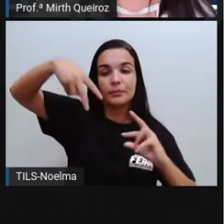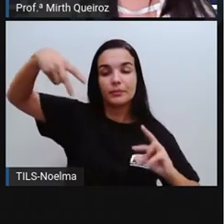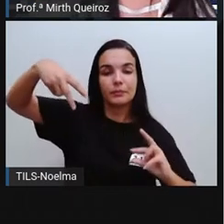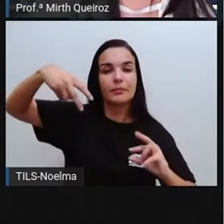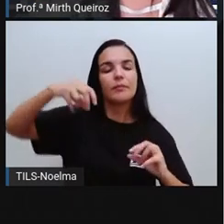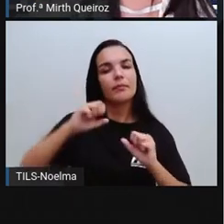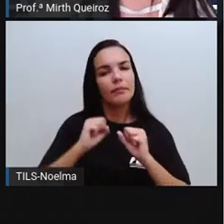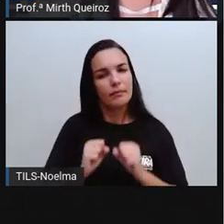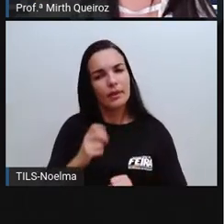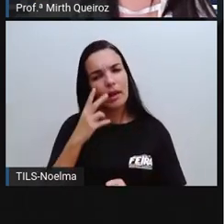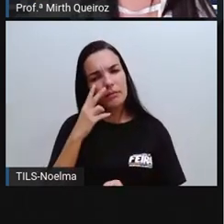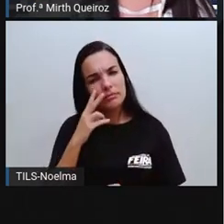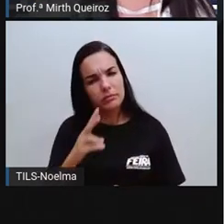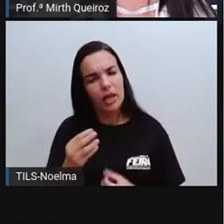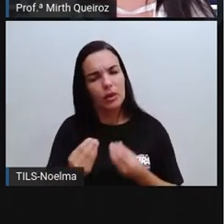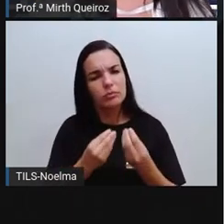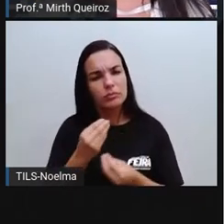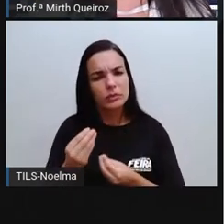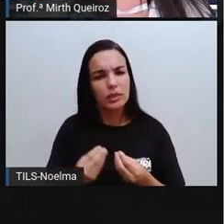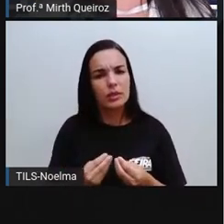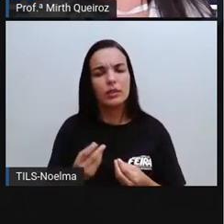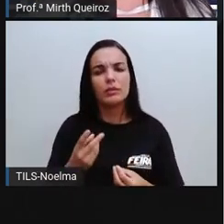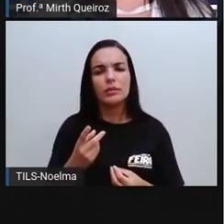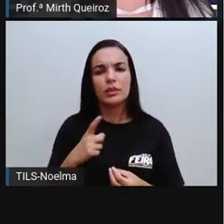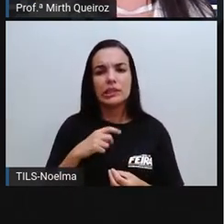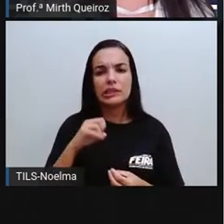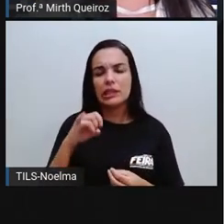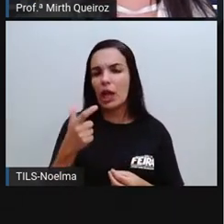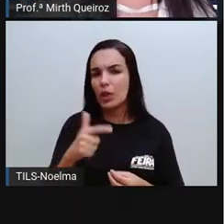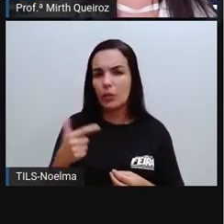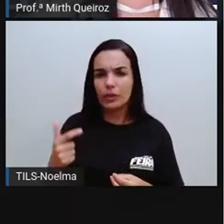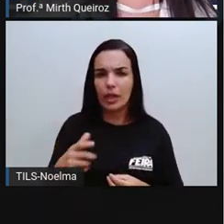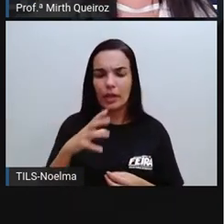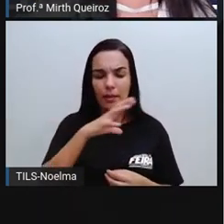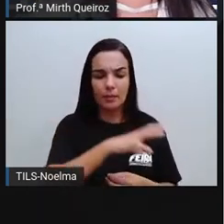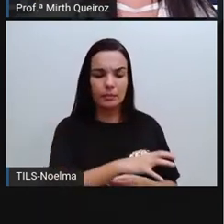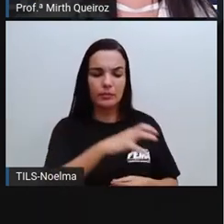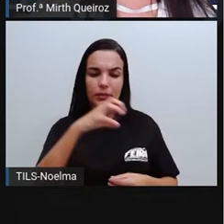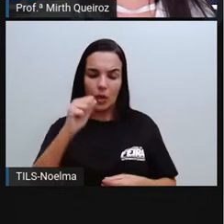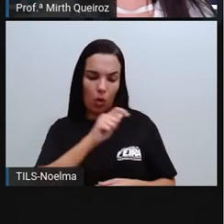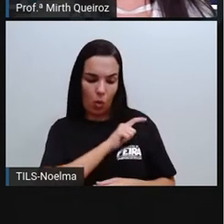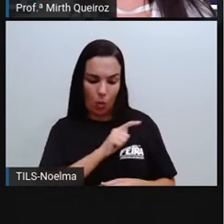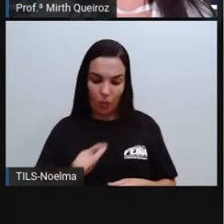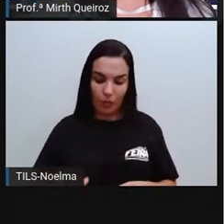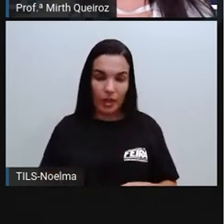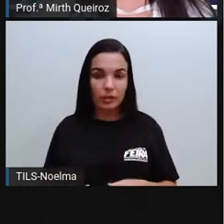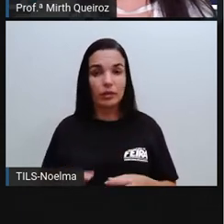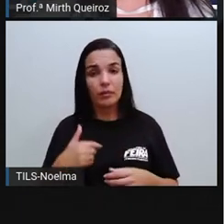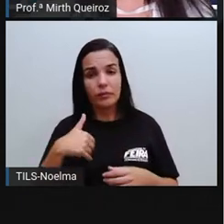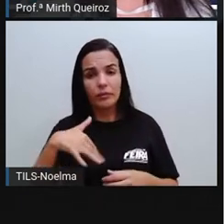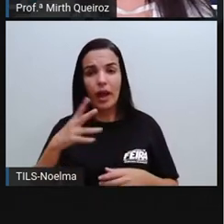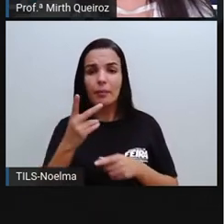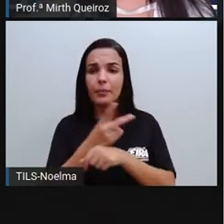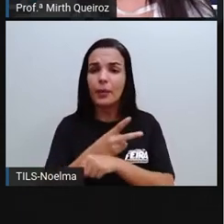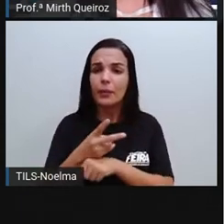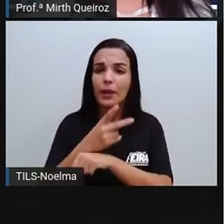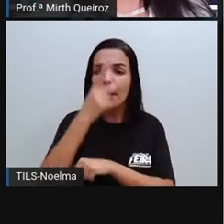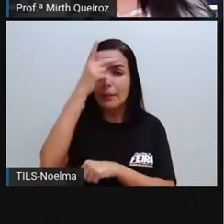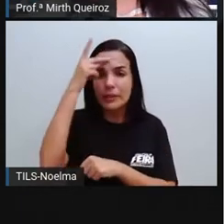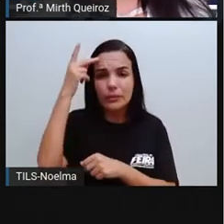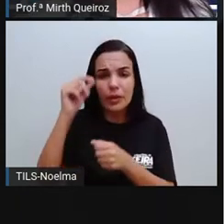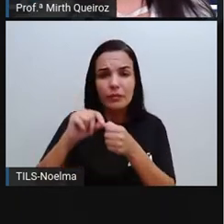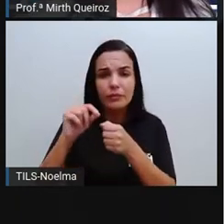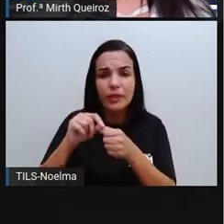não haja a coleta seletiva na cidade, a gente pode estar entrando em contato com pessoas que fazem essa